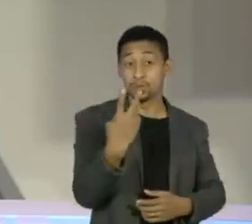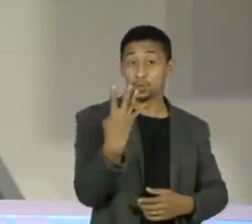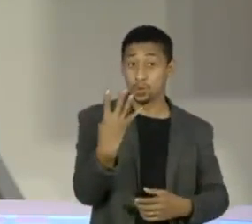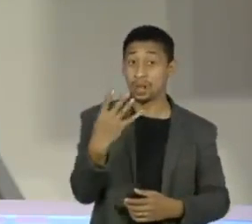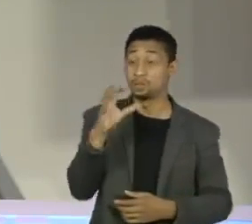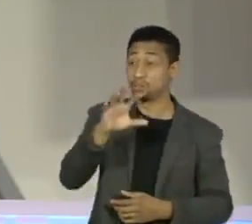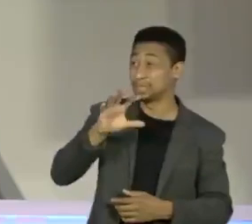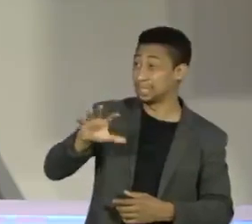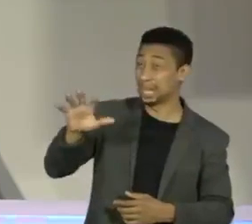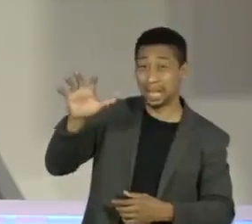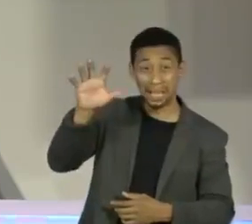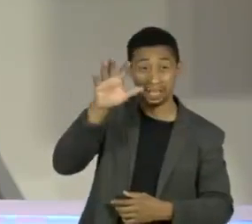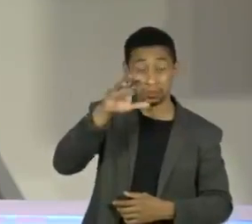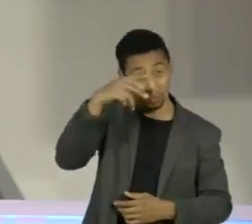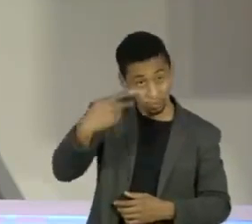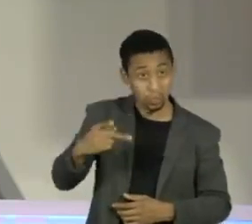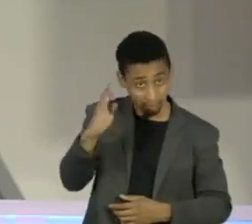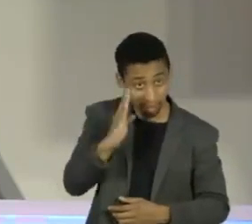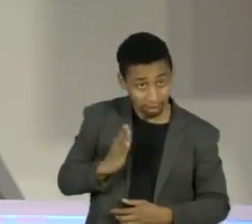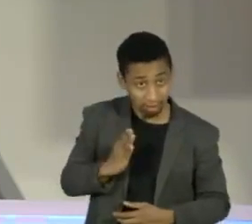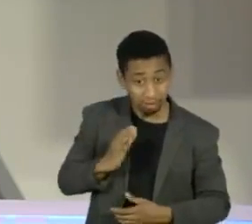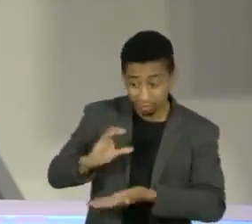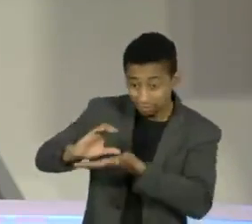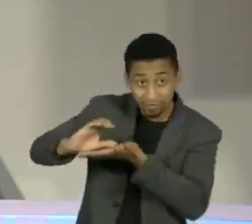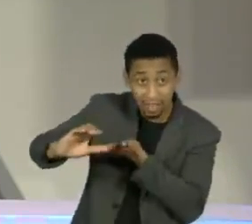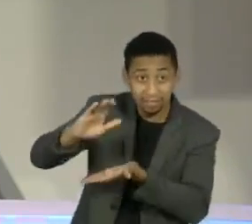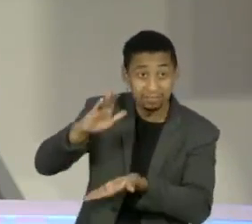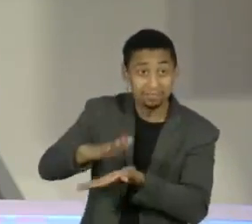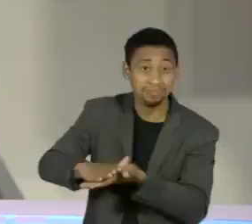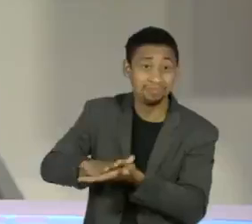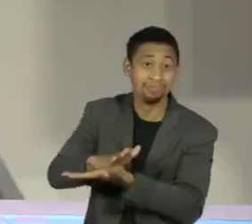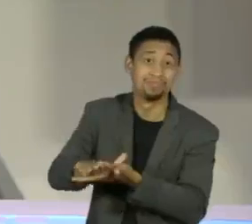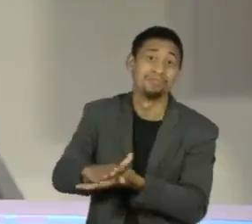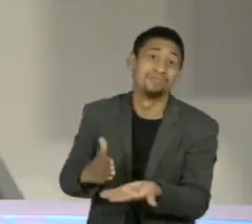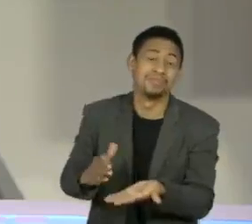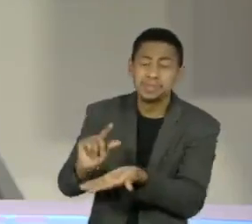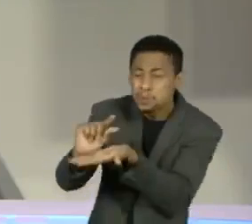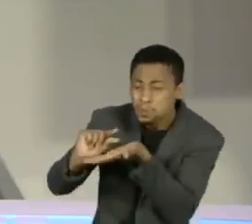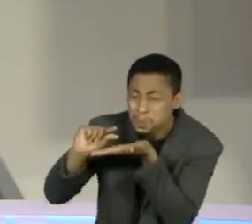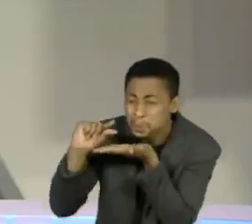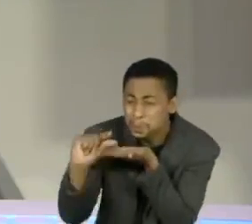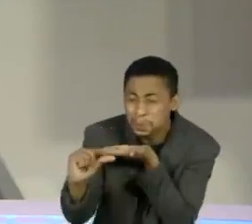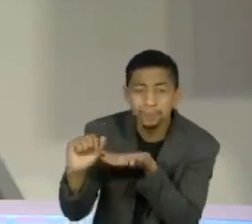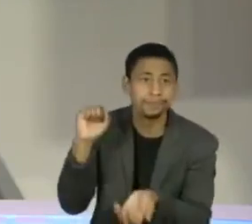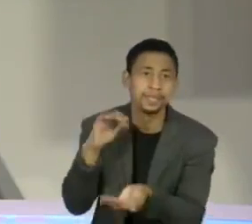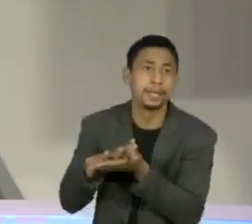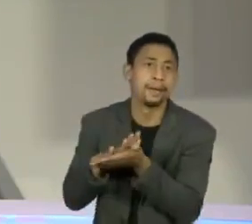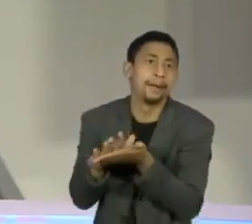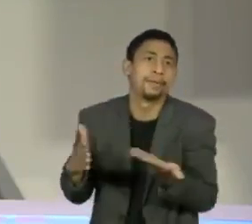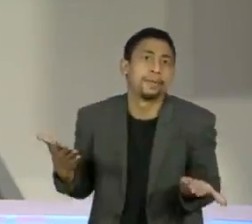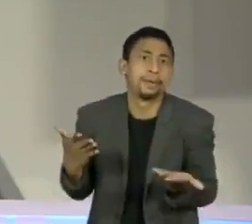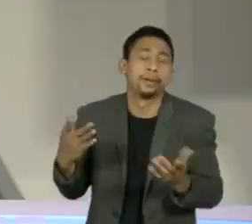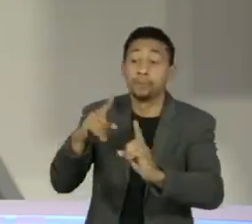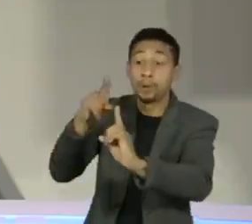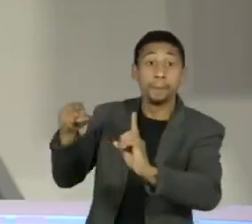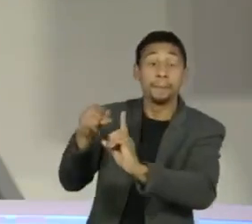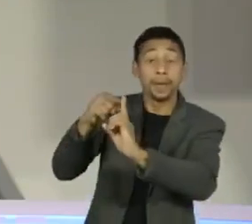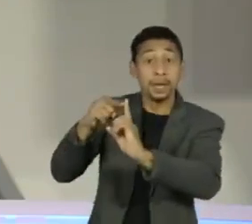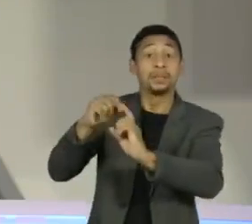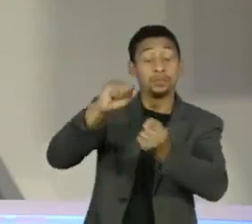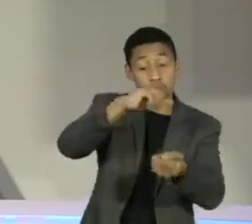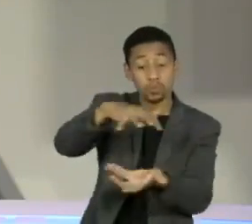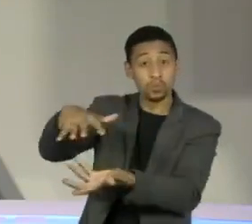brasileiros não investem em saneamento básico, o mínimo necessário para atingir as metas de universalização